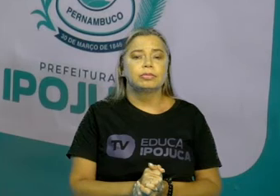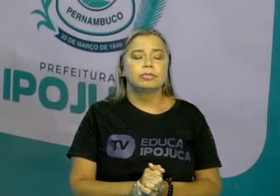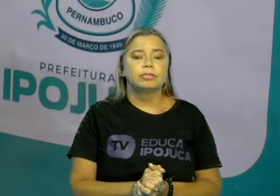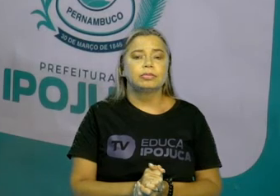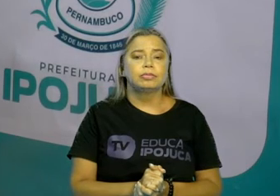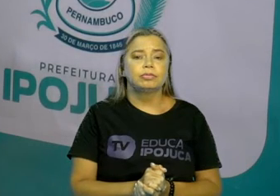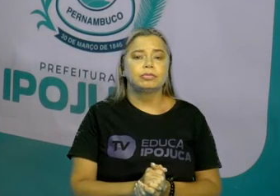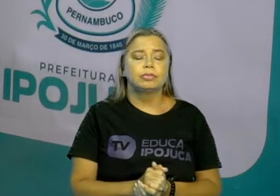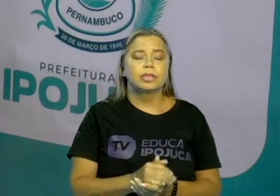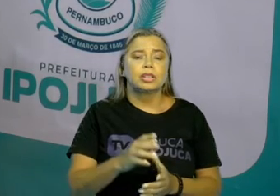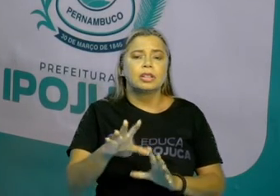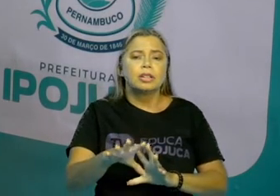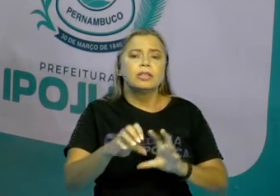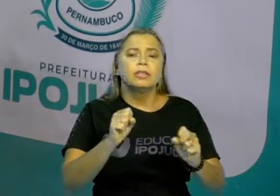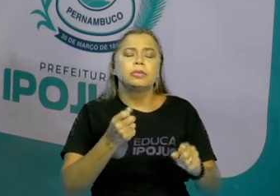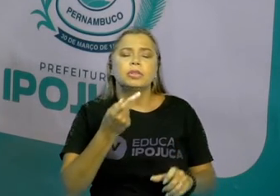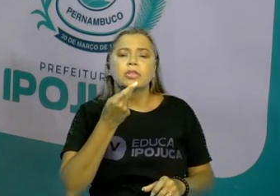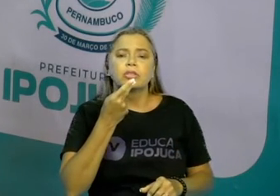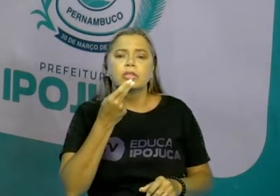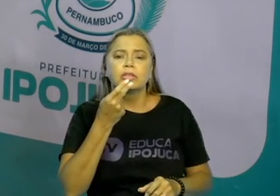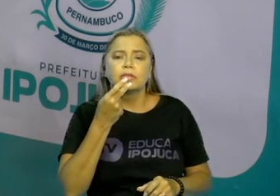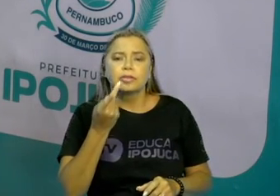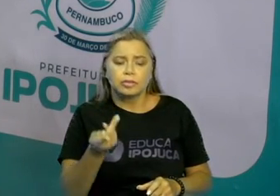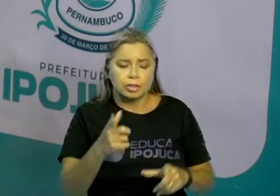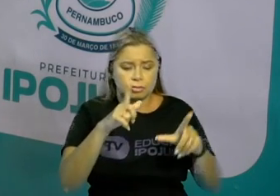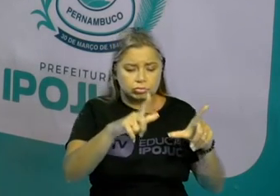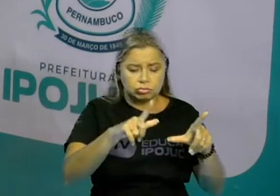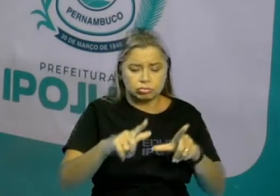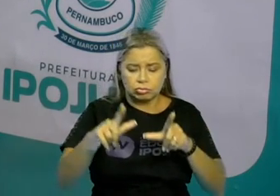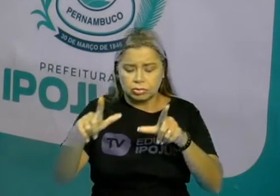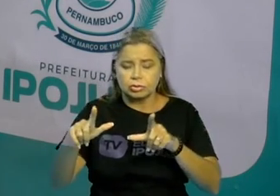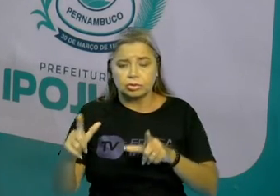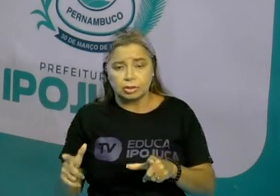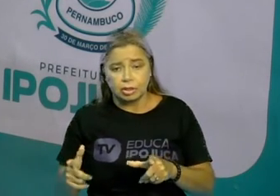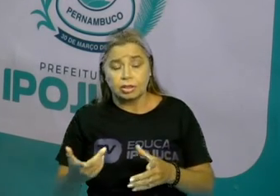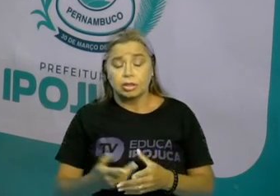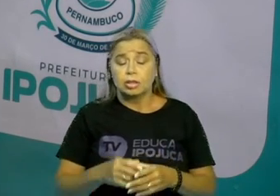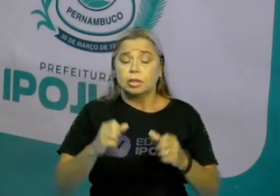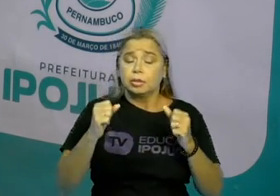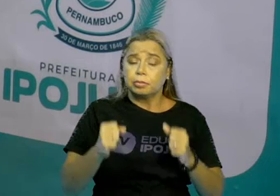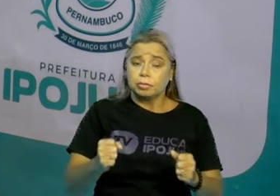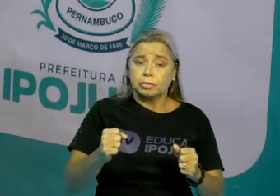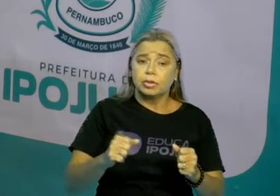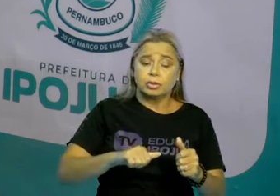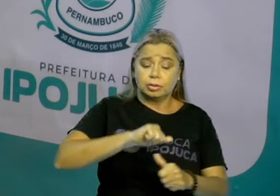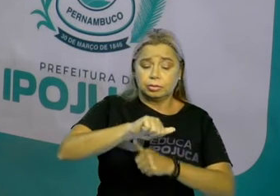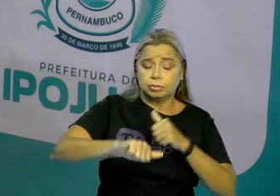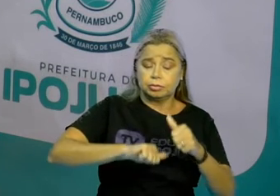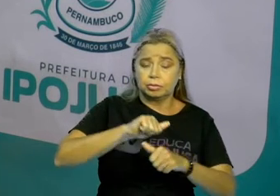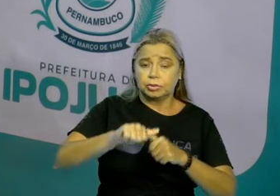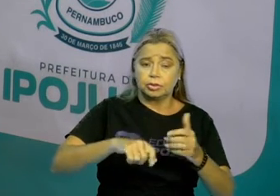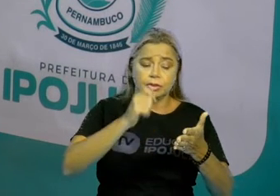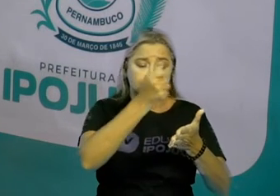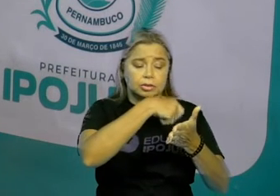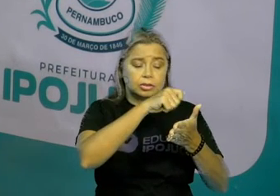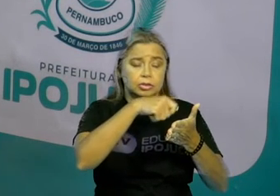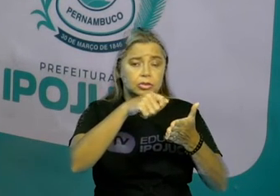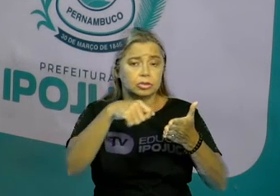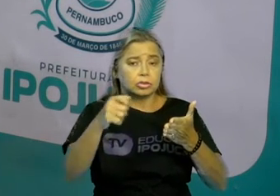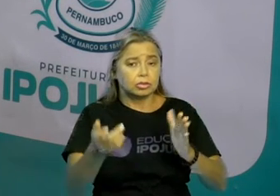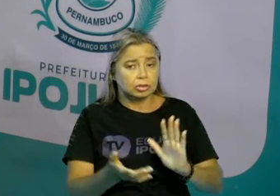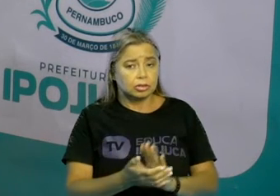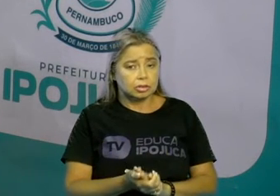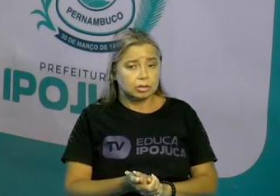A forma que falamos na região nem sempre é a escrita certa. Aí, é uma observação que devemos ter.